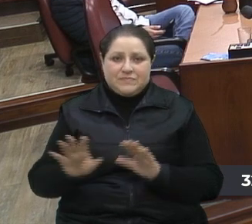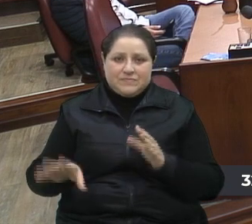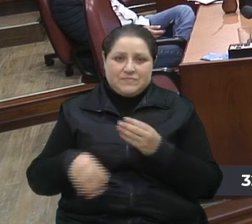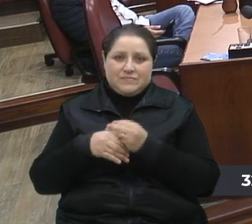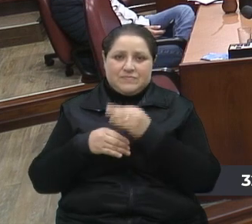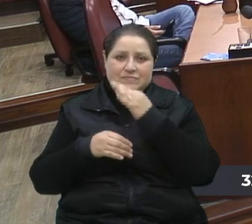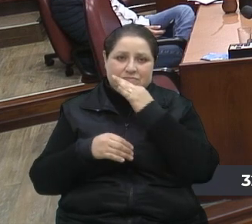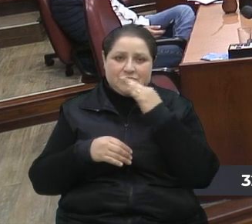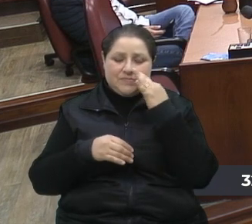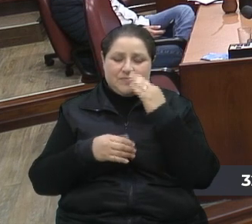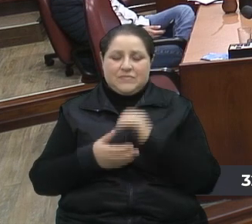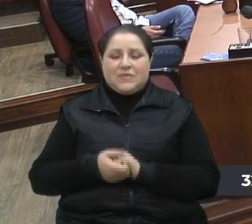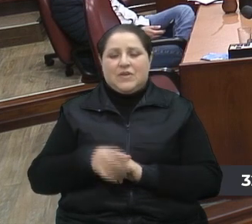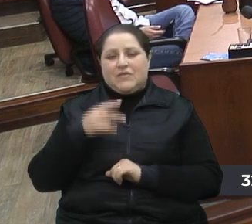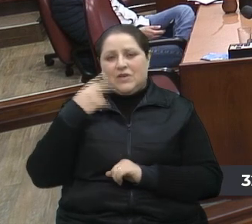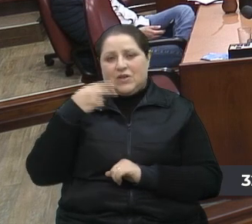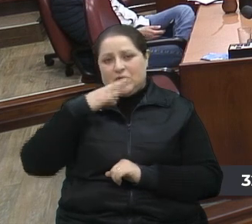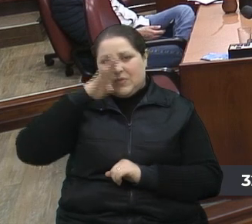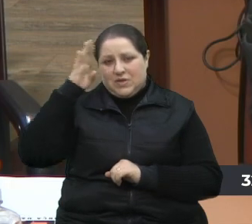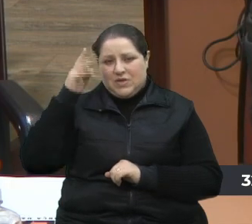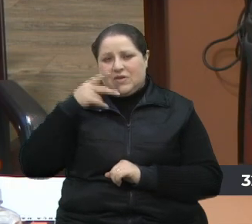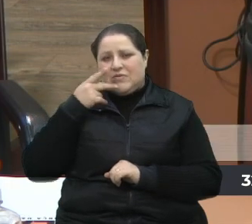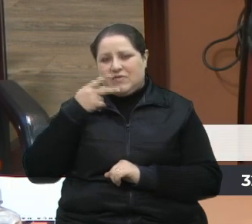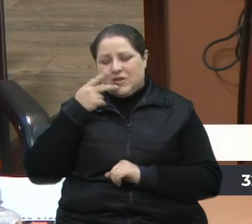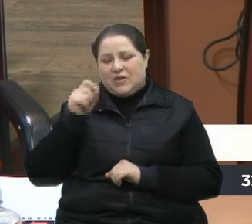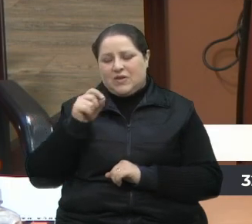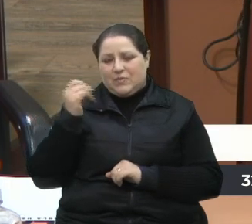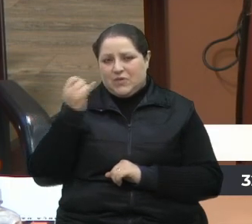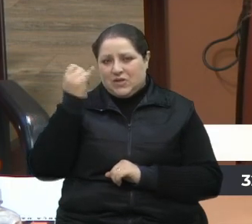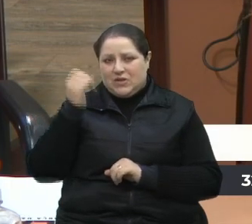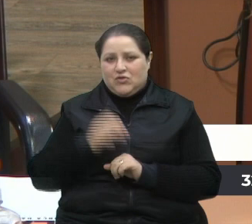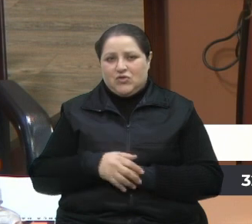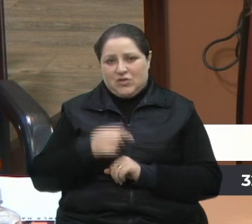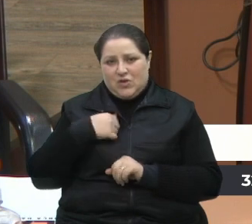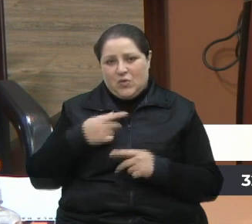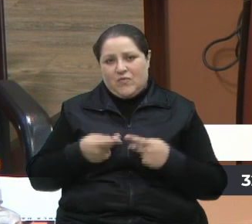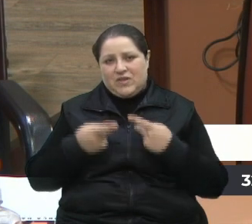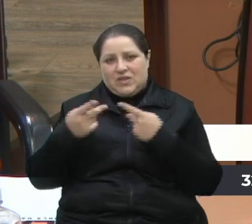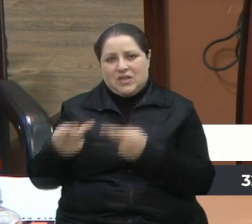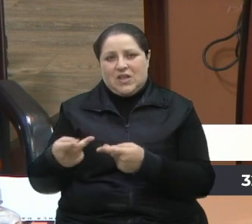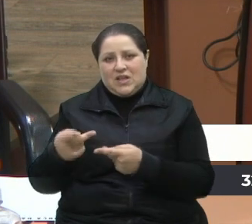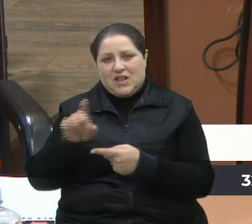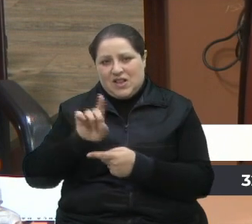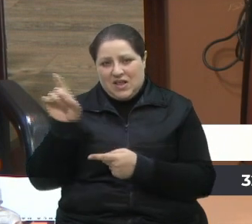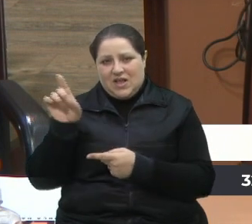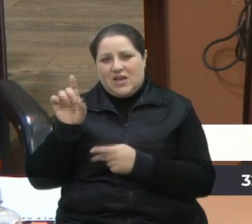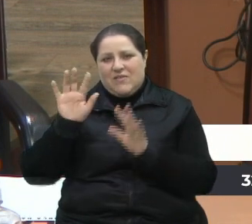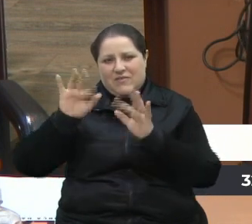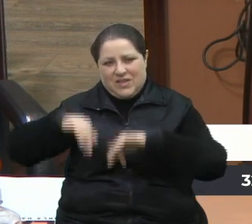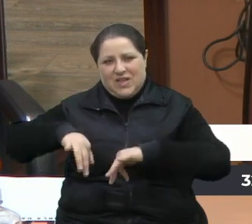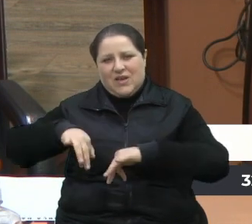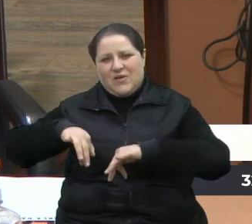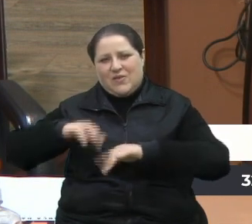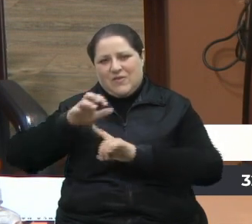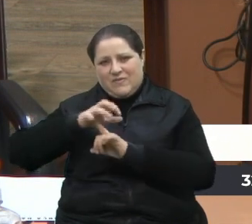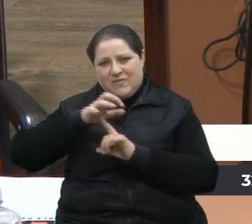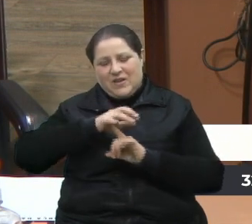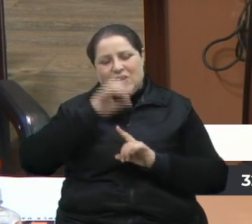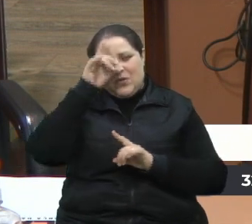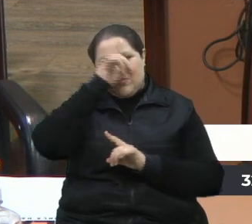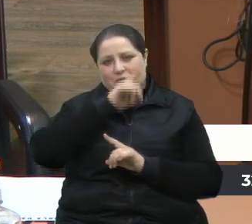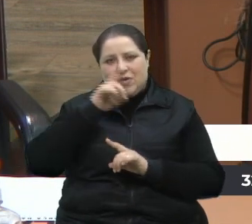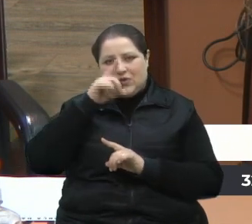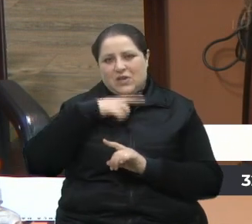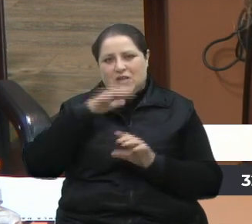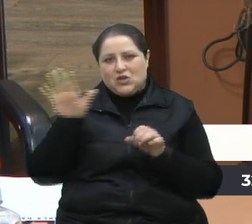Vereador Bressan, é importante falar, eu estive no domingo participando no dia do encerramento da feira Mãos da Terra e estava simplesmente